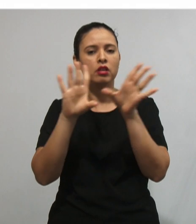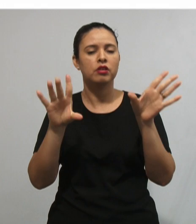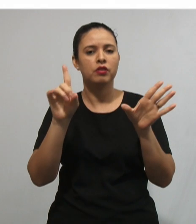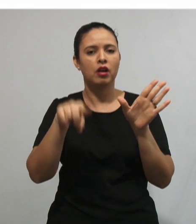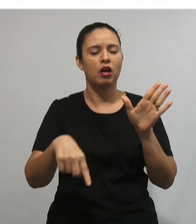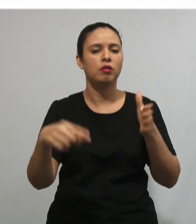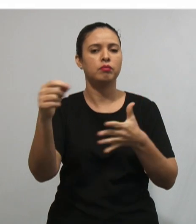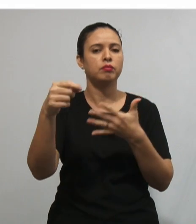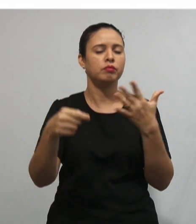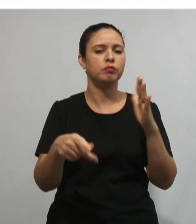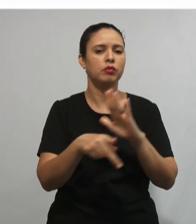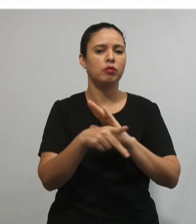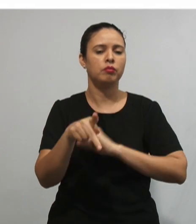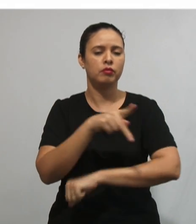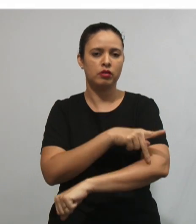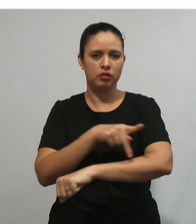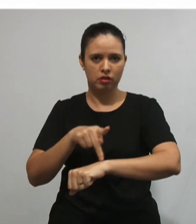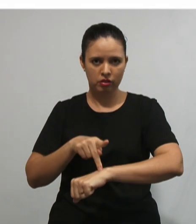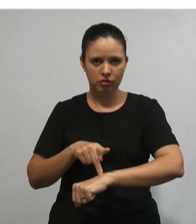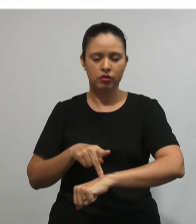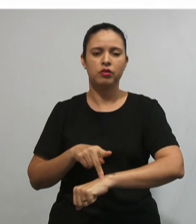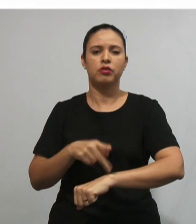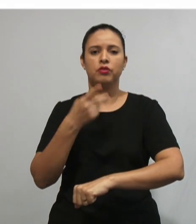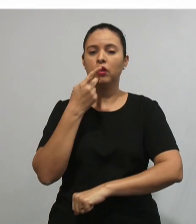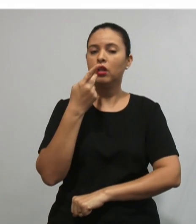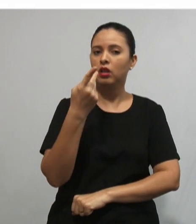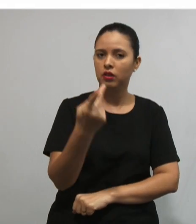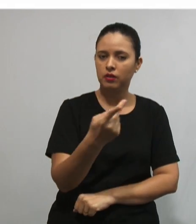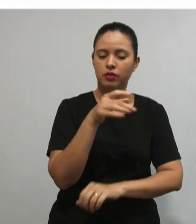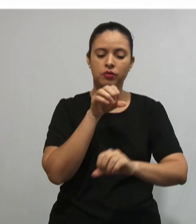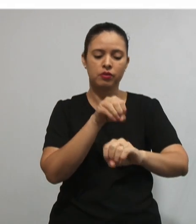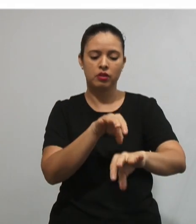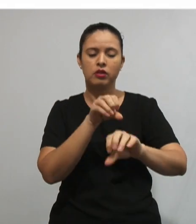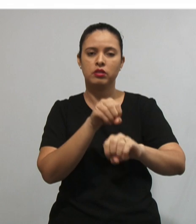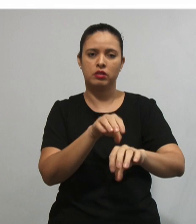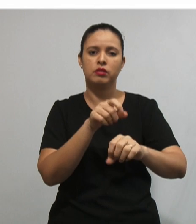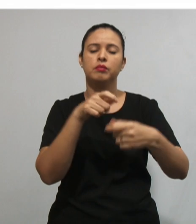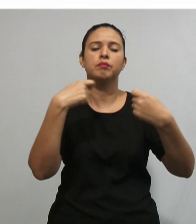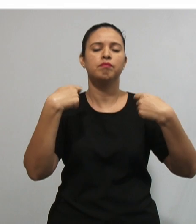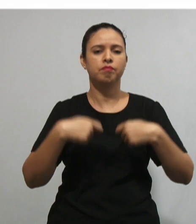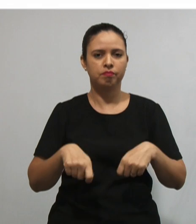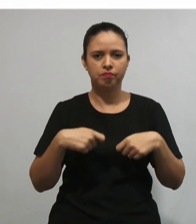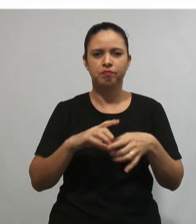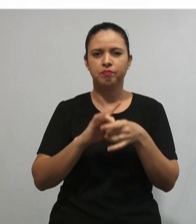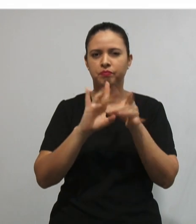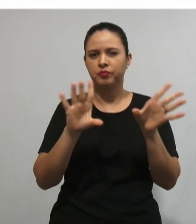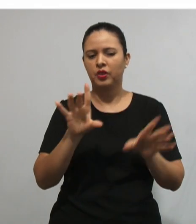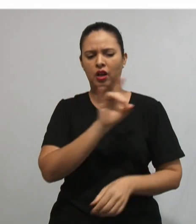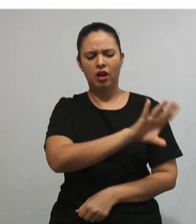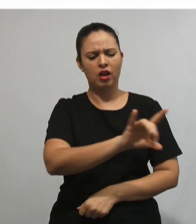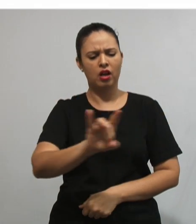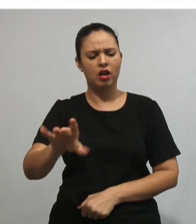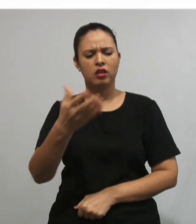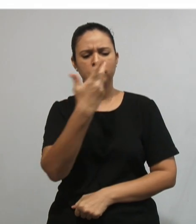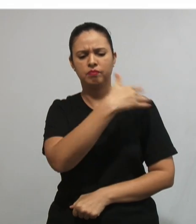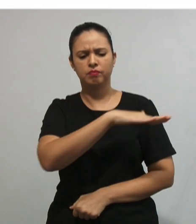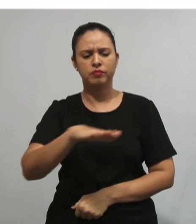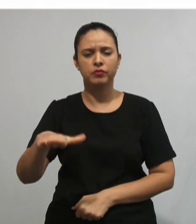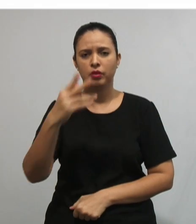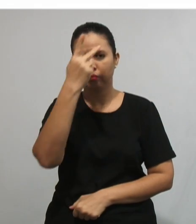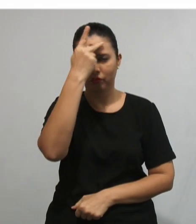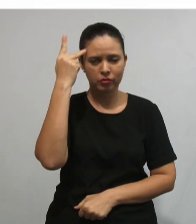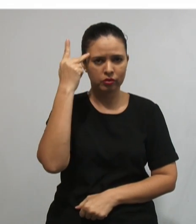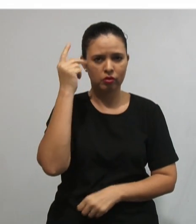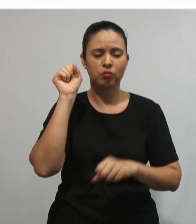pedagógico, ou seja, dizia que a educação deveria permitir Que cada sujeito social pudesse